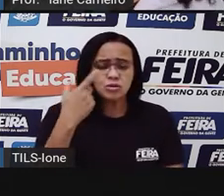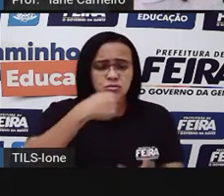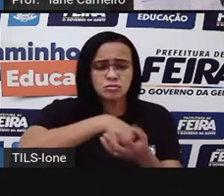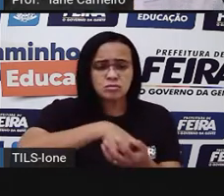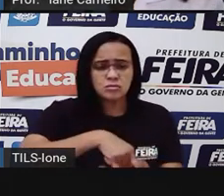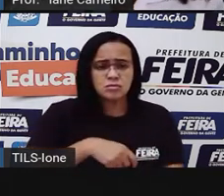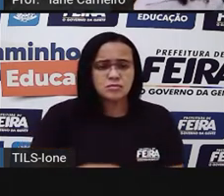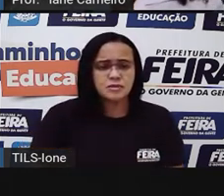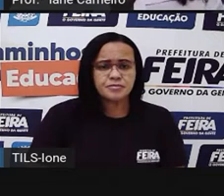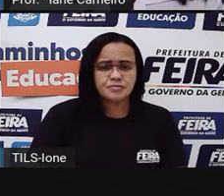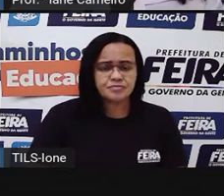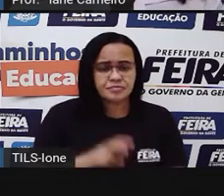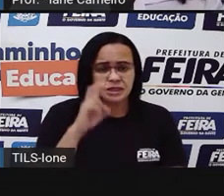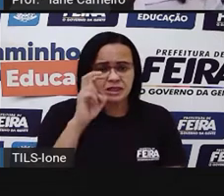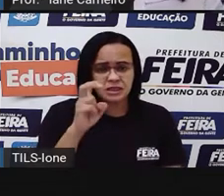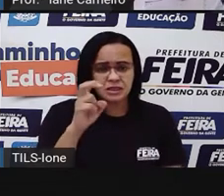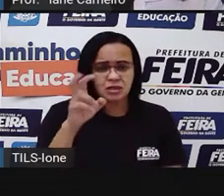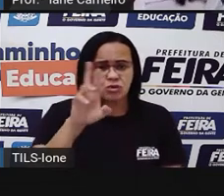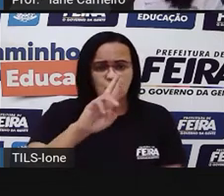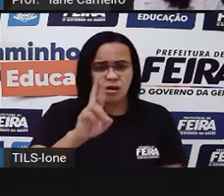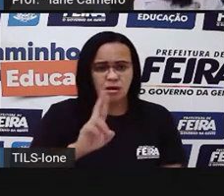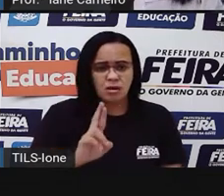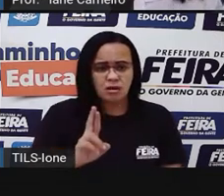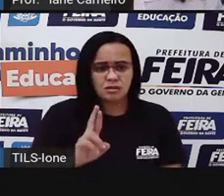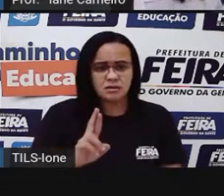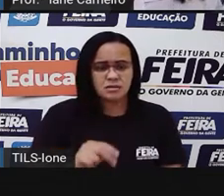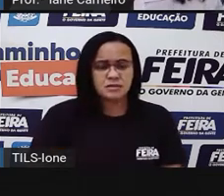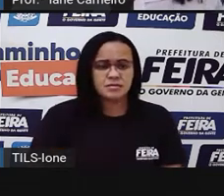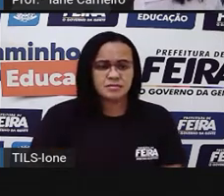5 reais. A Pró vai botar o R, o cifrão.